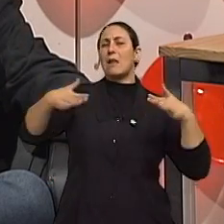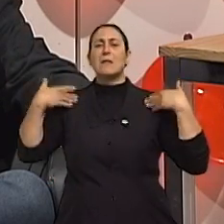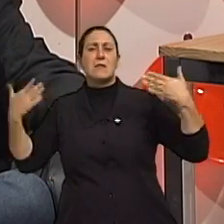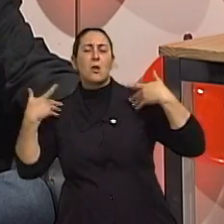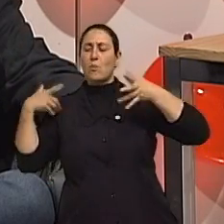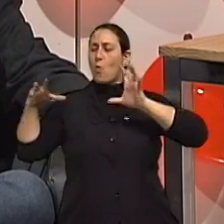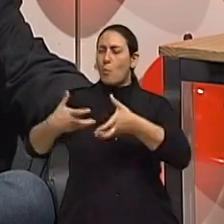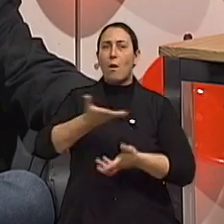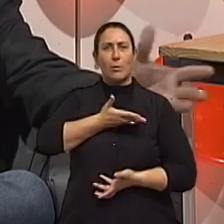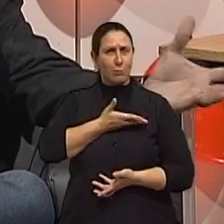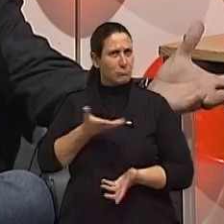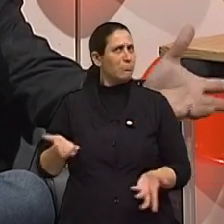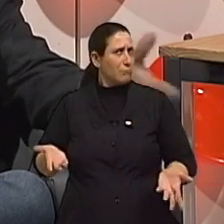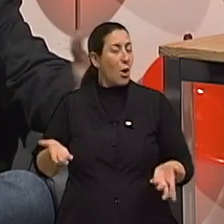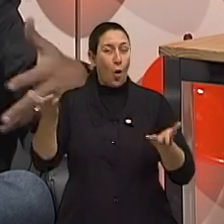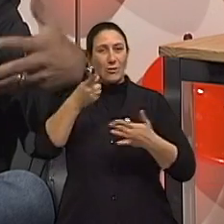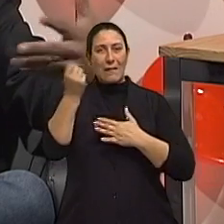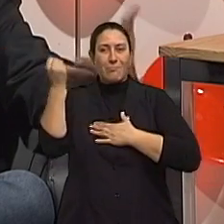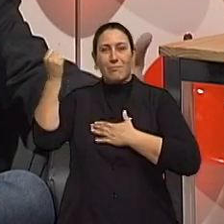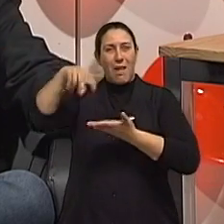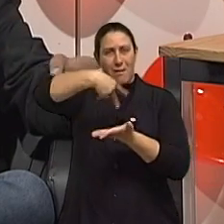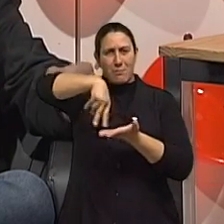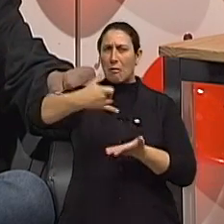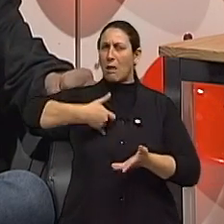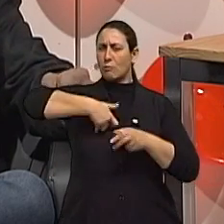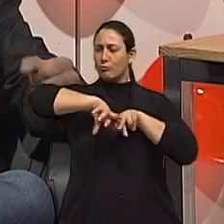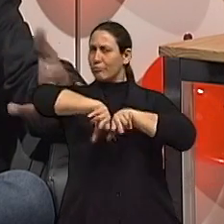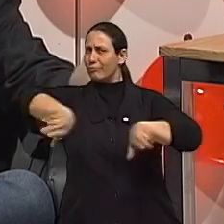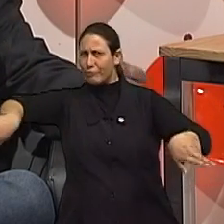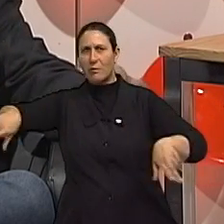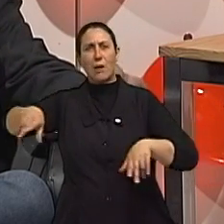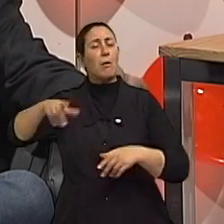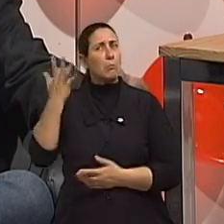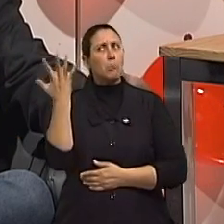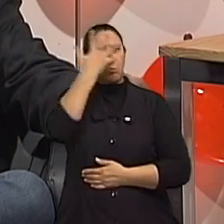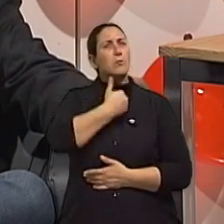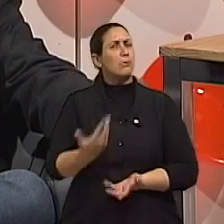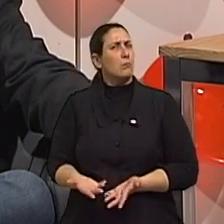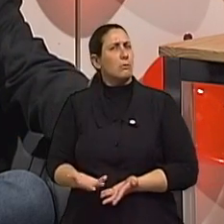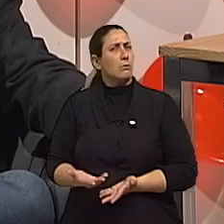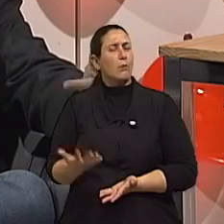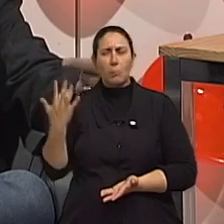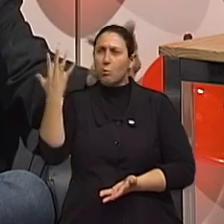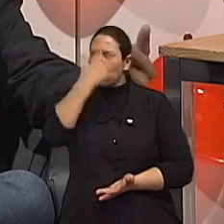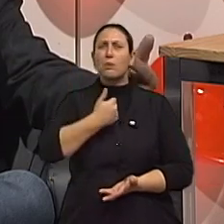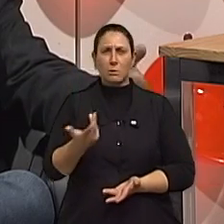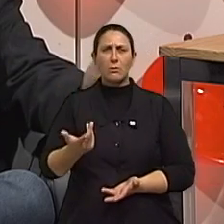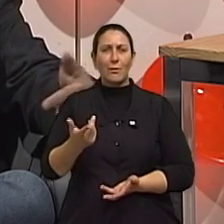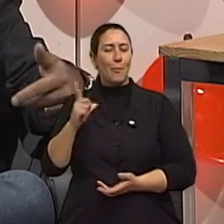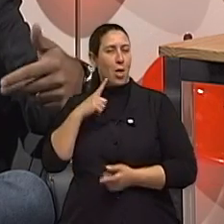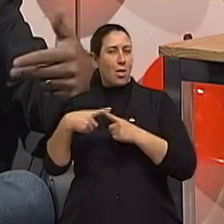minhas amigas. Começa por aí, né? A dança hoje, que voltou em todas as idades, é negócio lindo, porque tem todo um